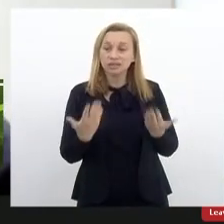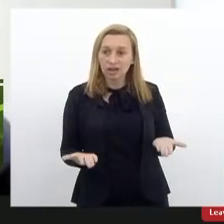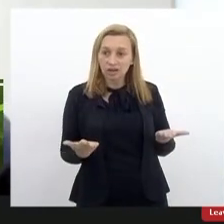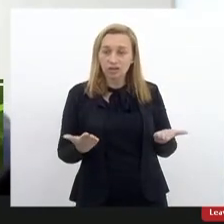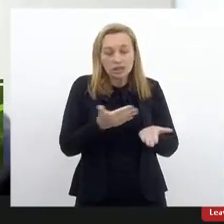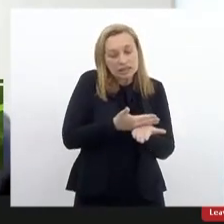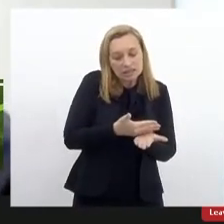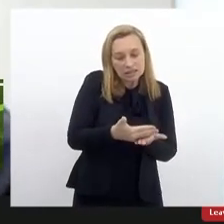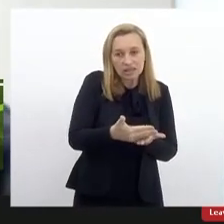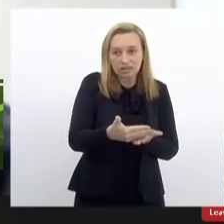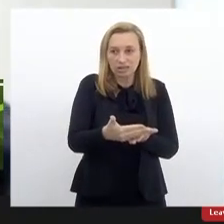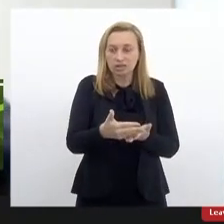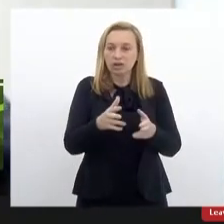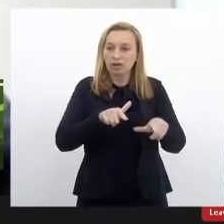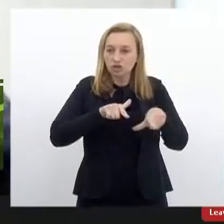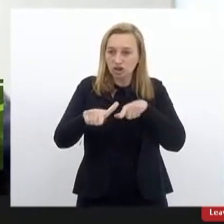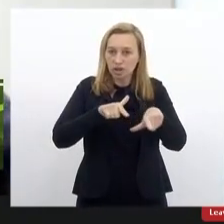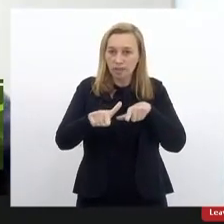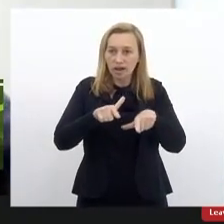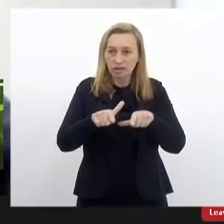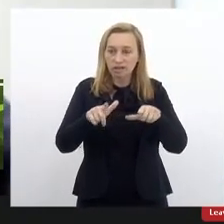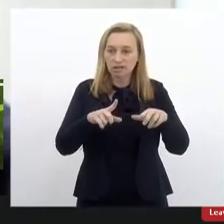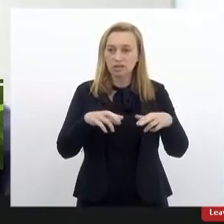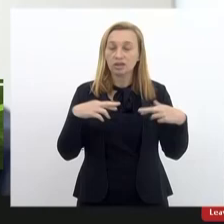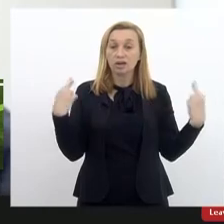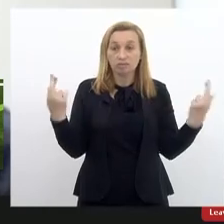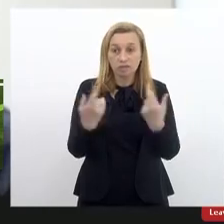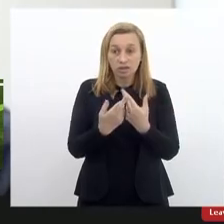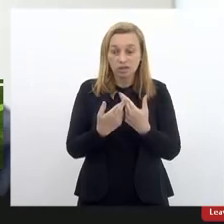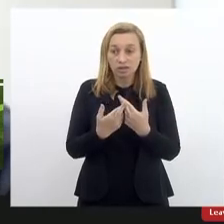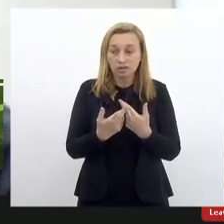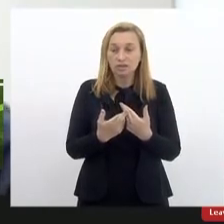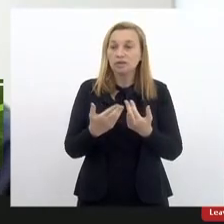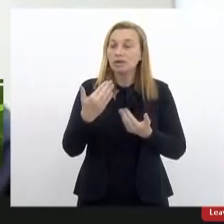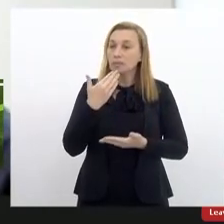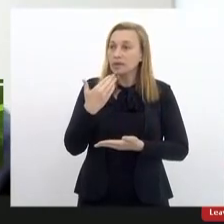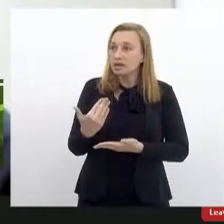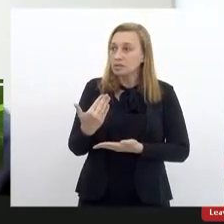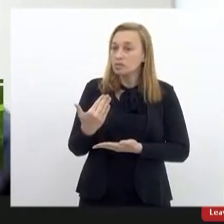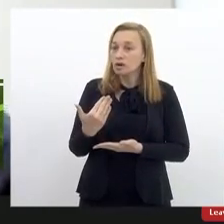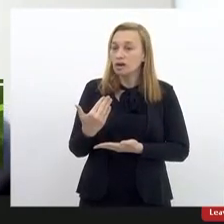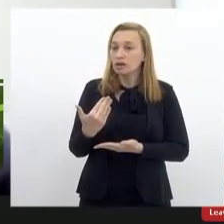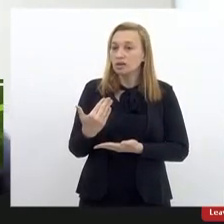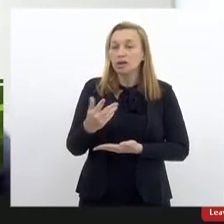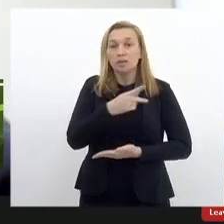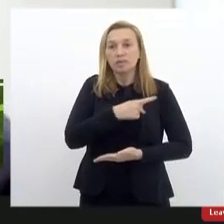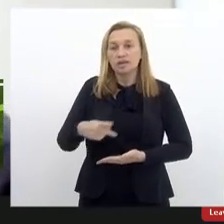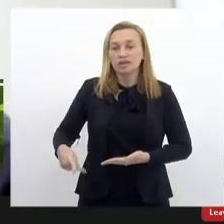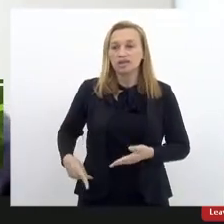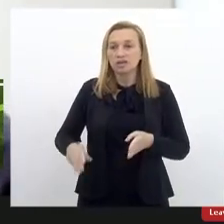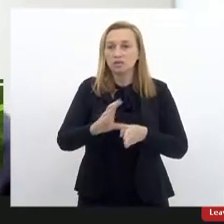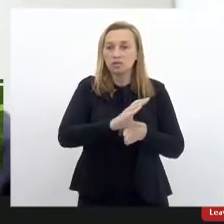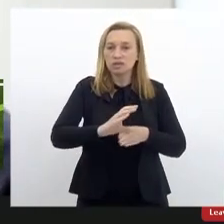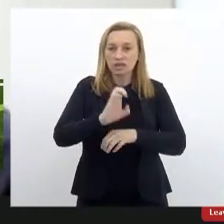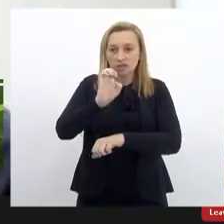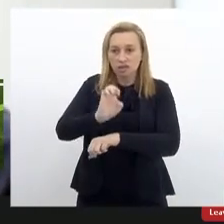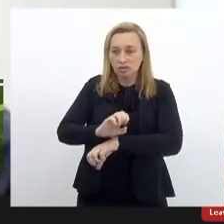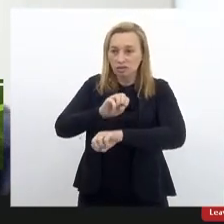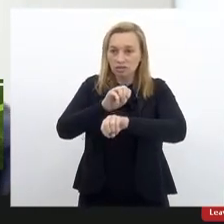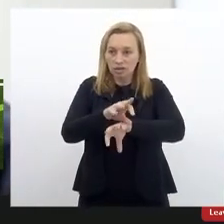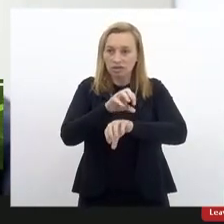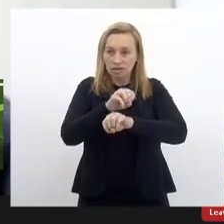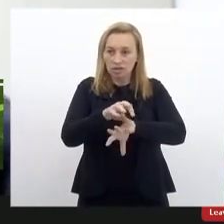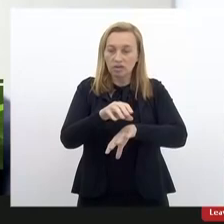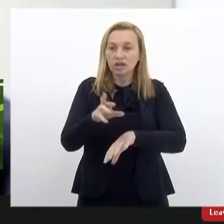dando início aos trabalhos da nossa audiência, eu passo a palavra para o presidente do Conselho Estadual de Educação,